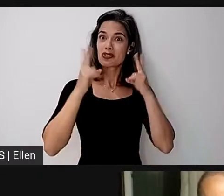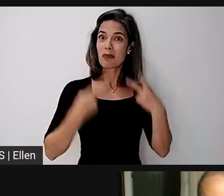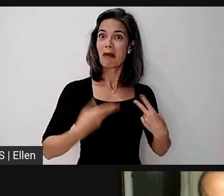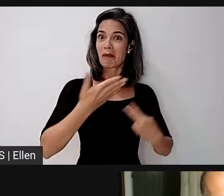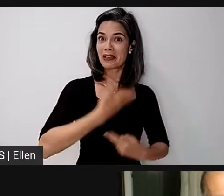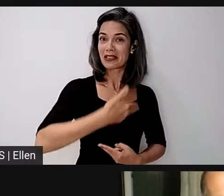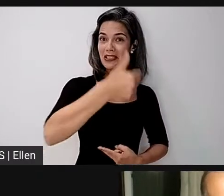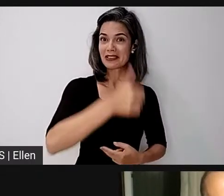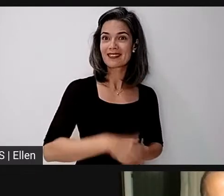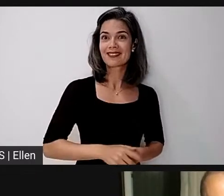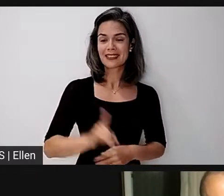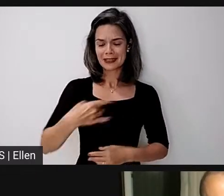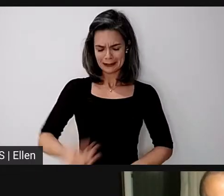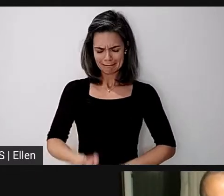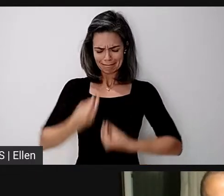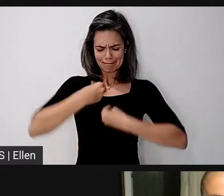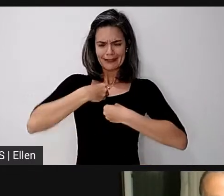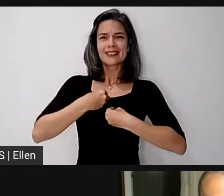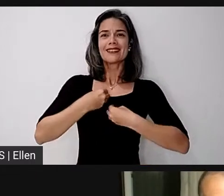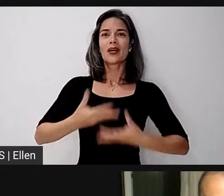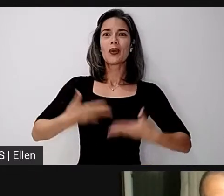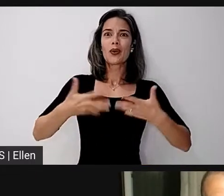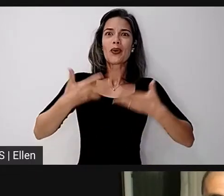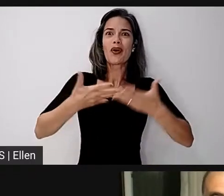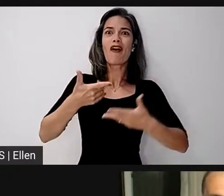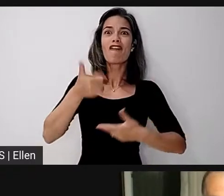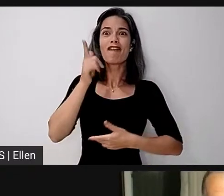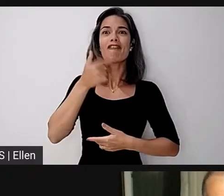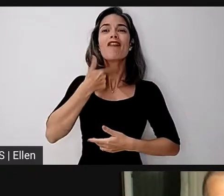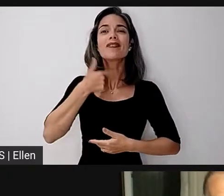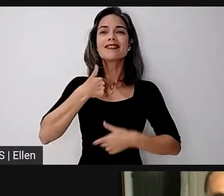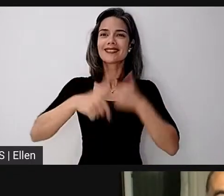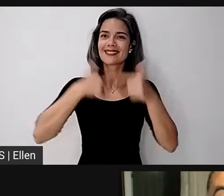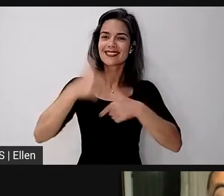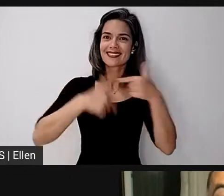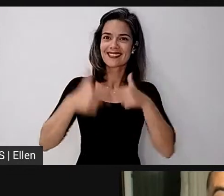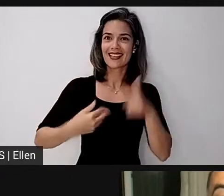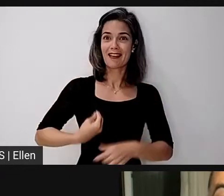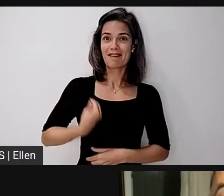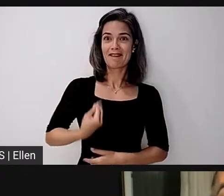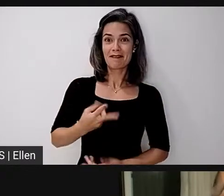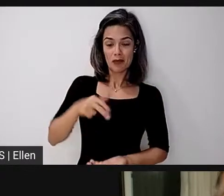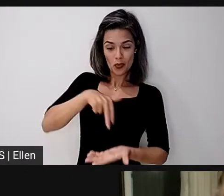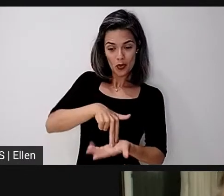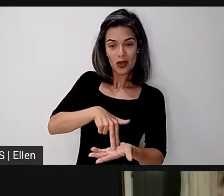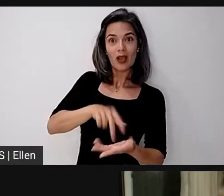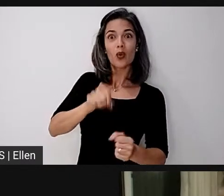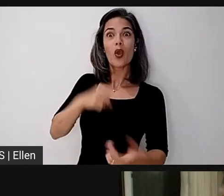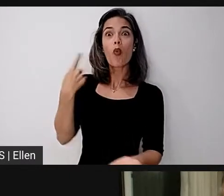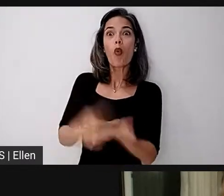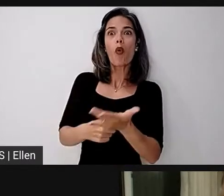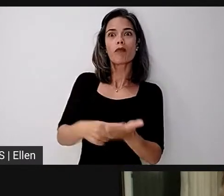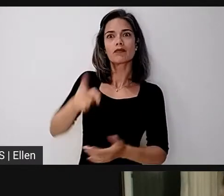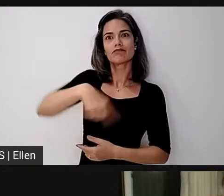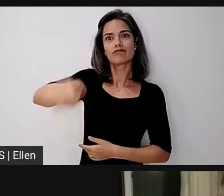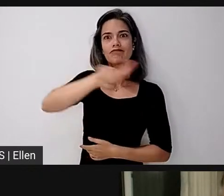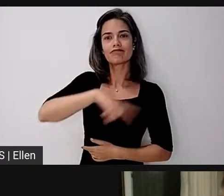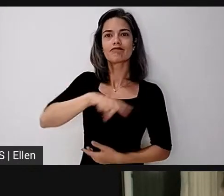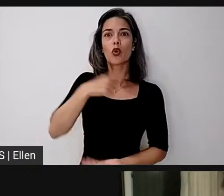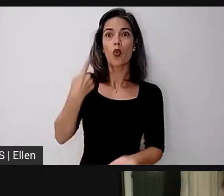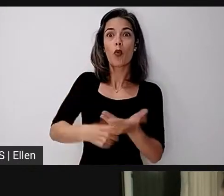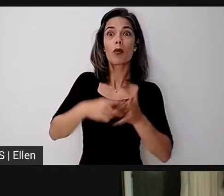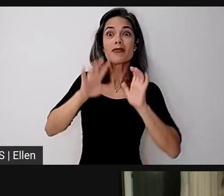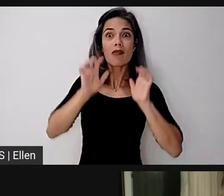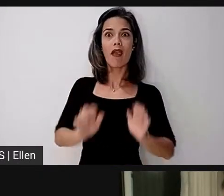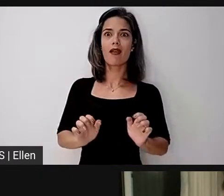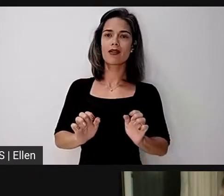nos motiva, é isso que nos mobiliza. Essa ação, esse estar aqui, evidencia o compromisso que vocês têm, o compromisso ético